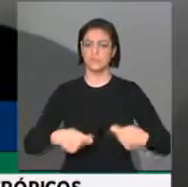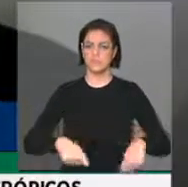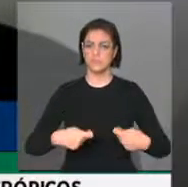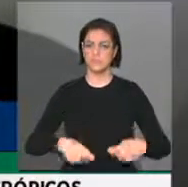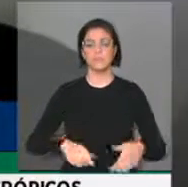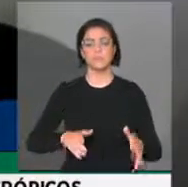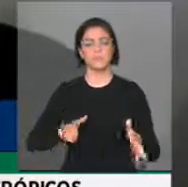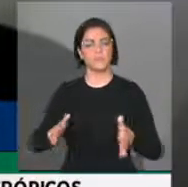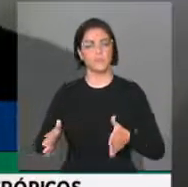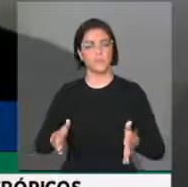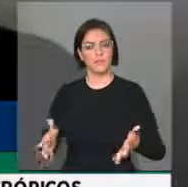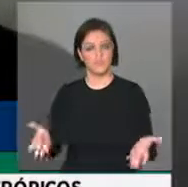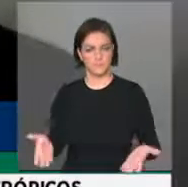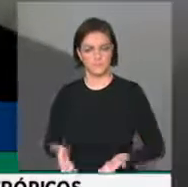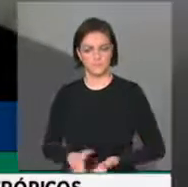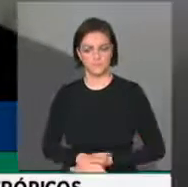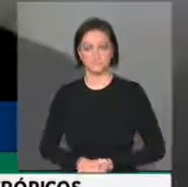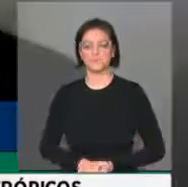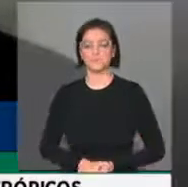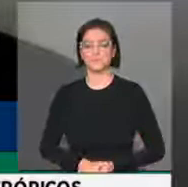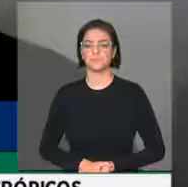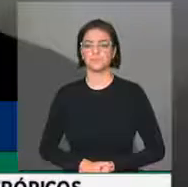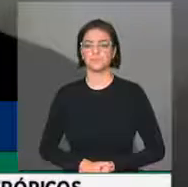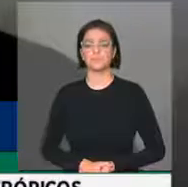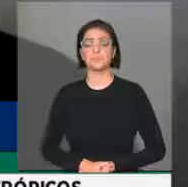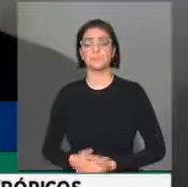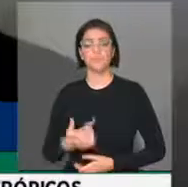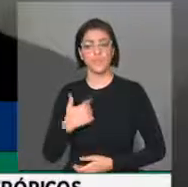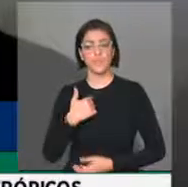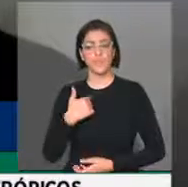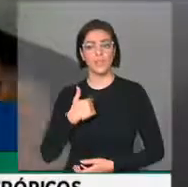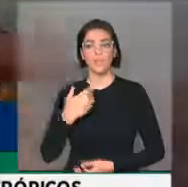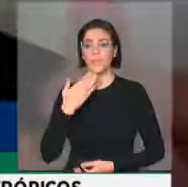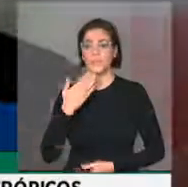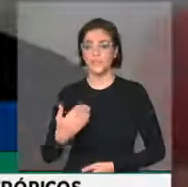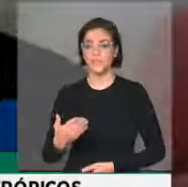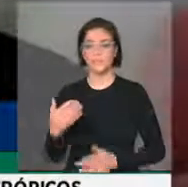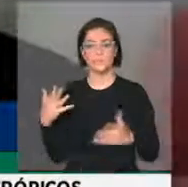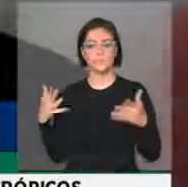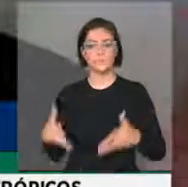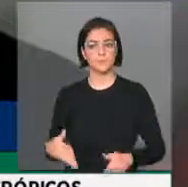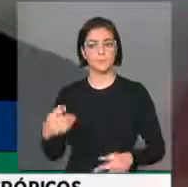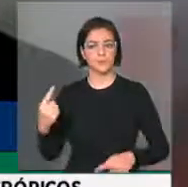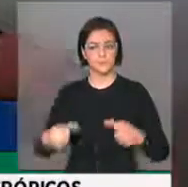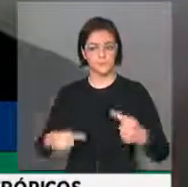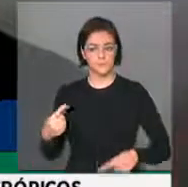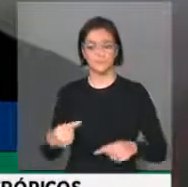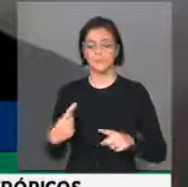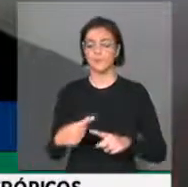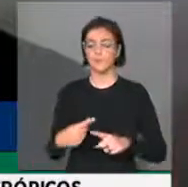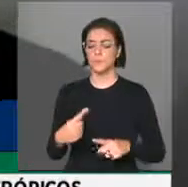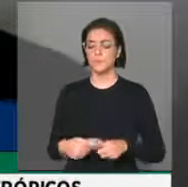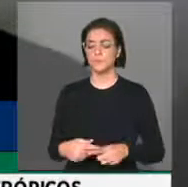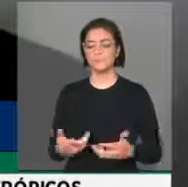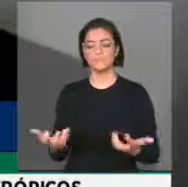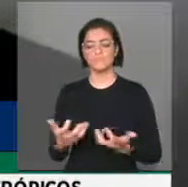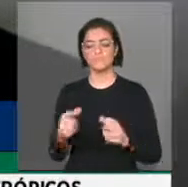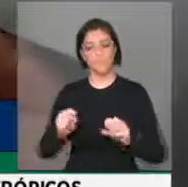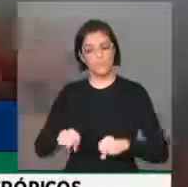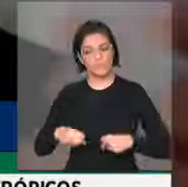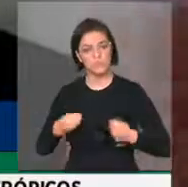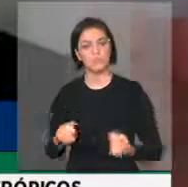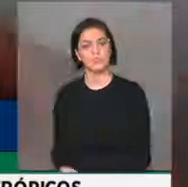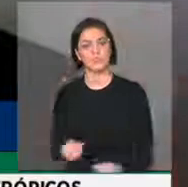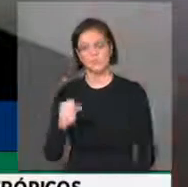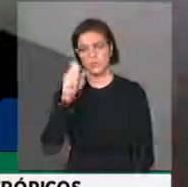Eu escrevi para debater o projeto que defende as santas casas, as